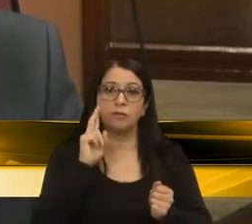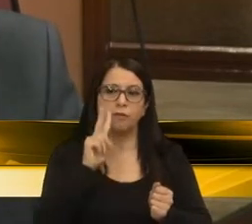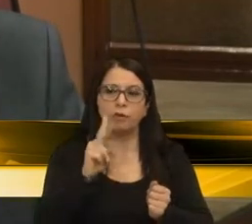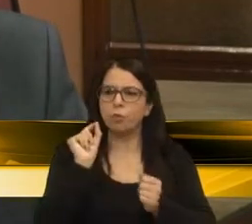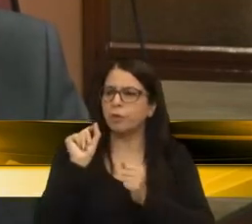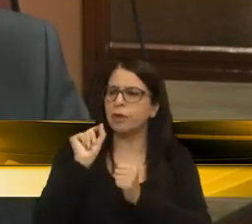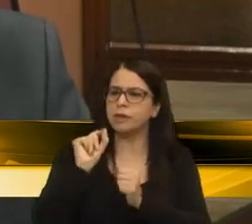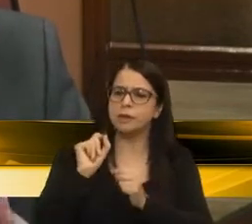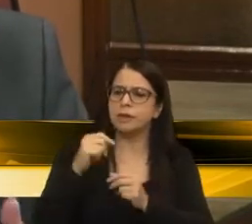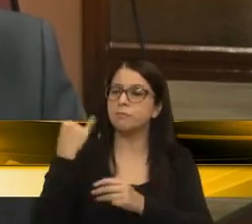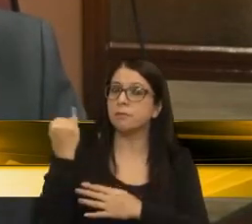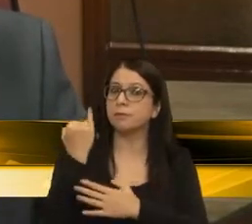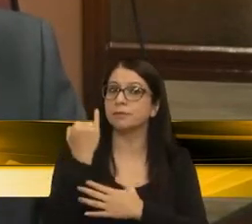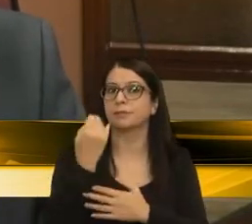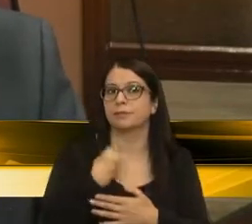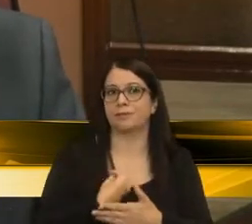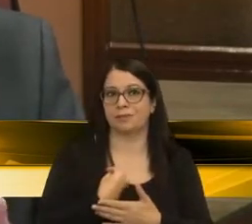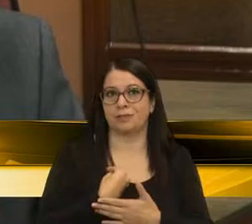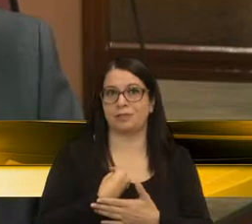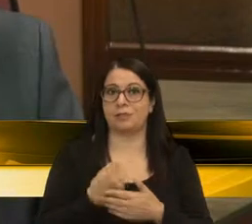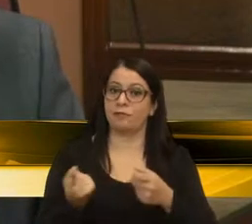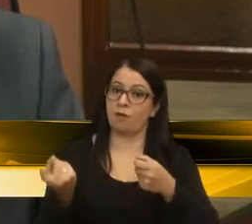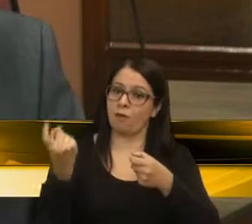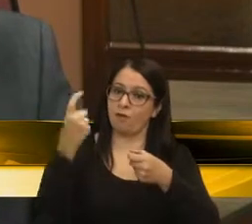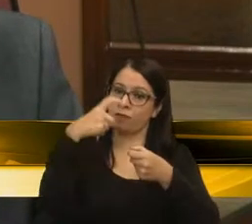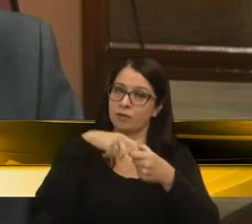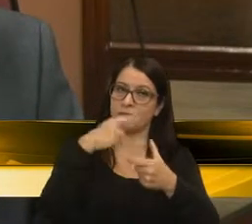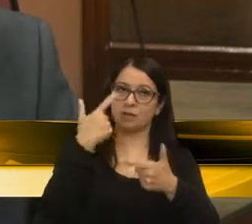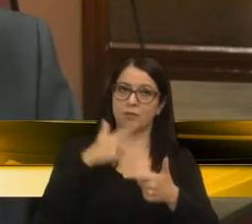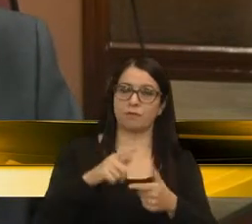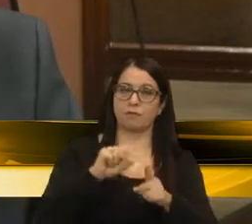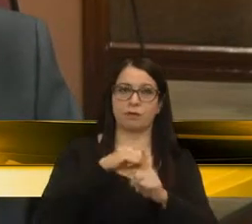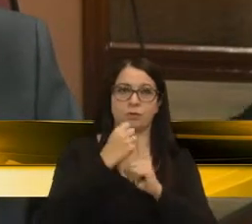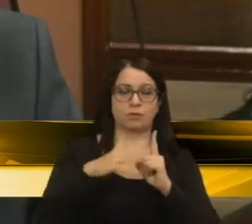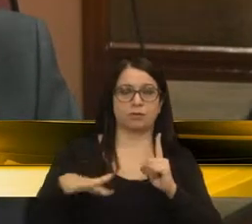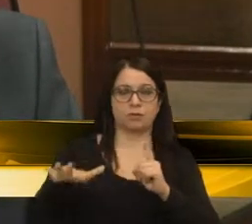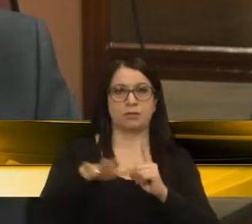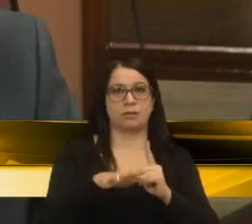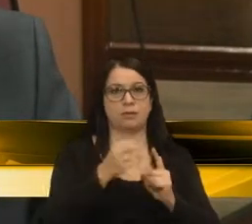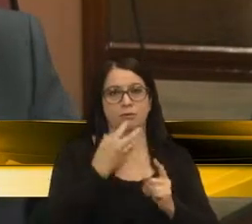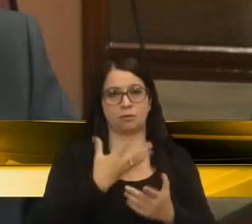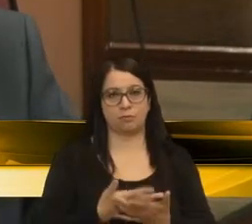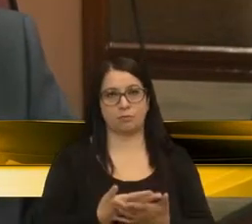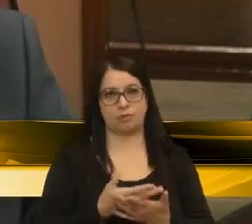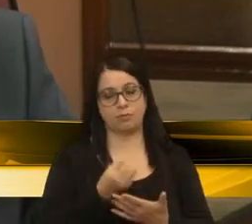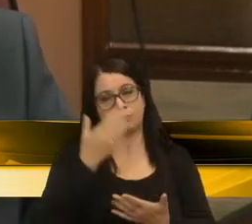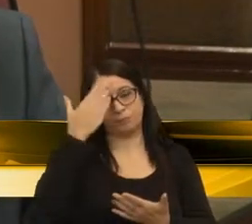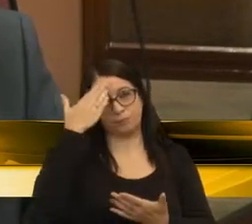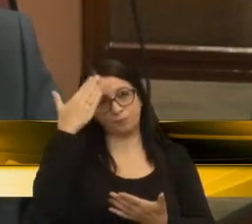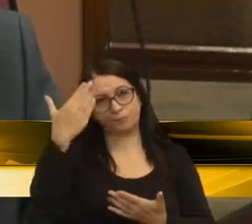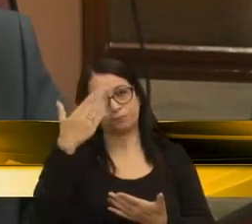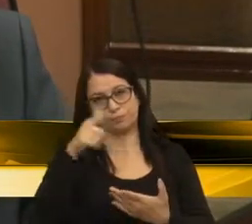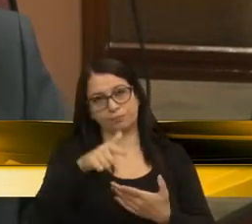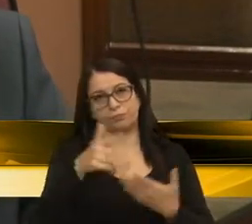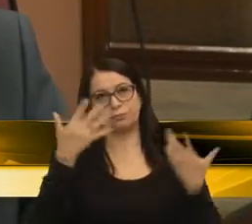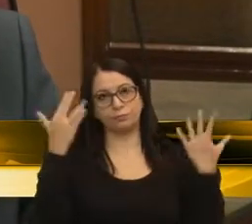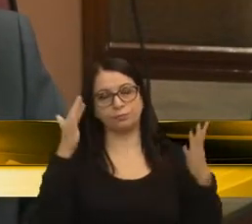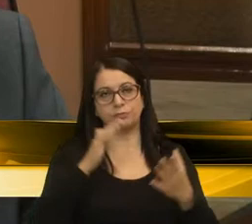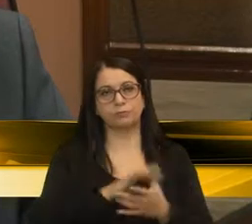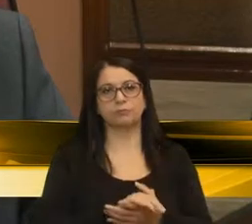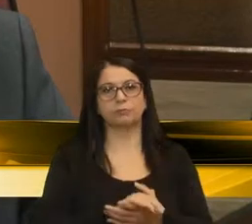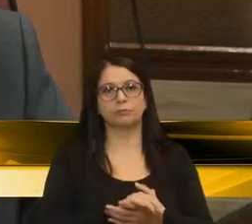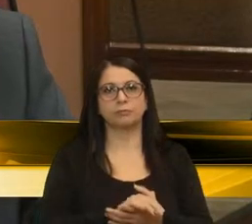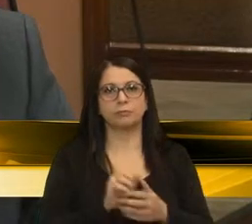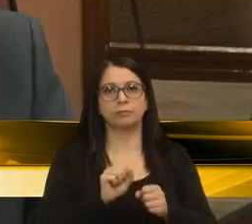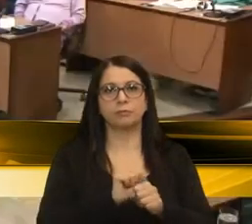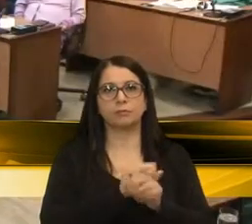conceitos e poder estar novamente diante da sociedade das pessoas de bem. Muito obrigado pela parte, parabéns pela